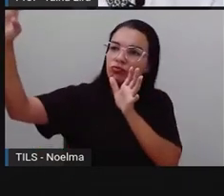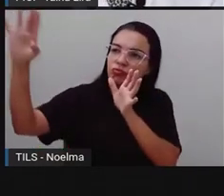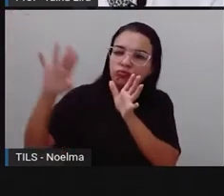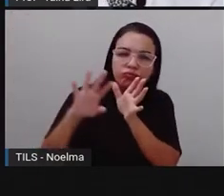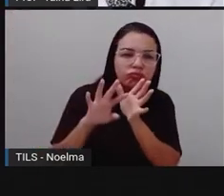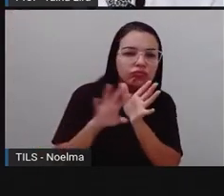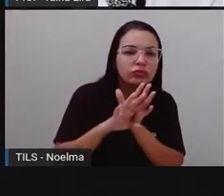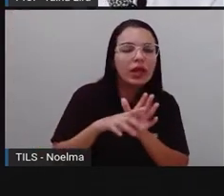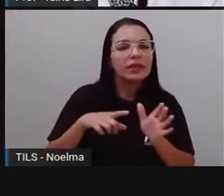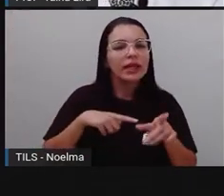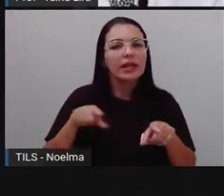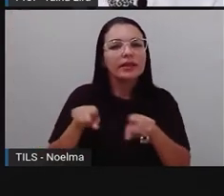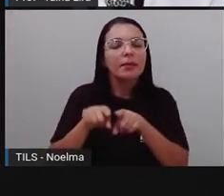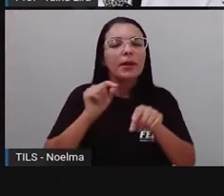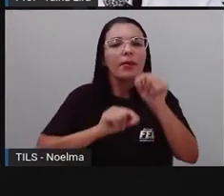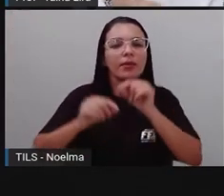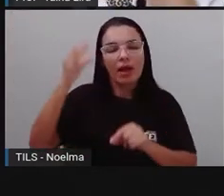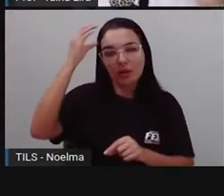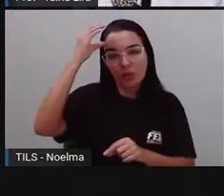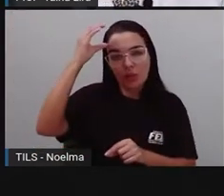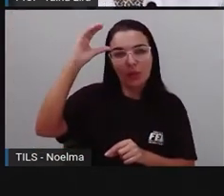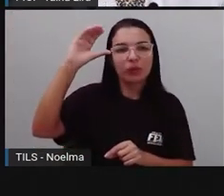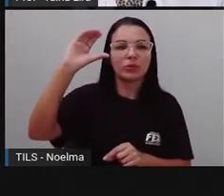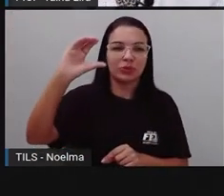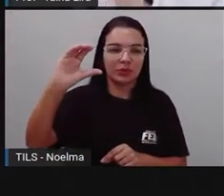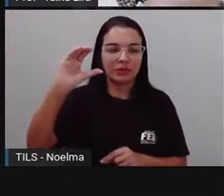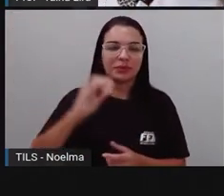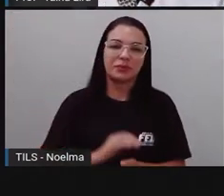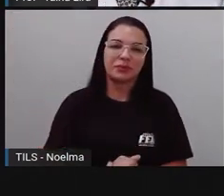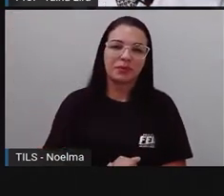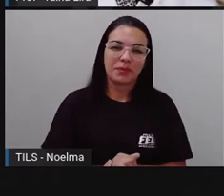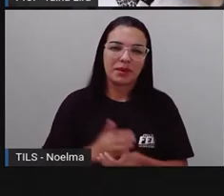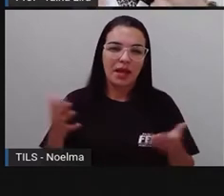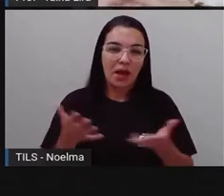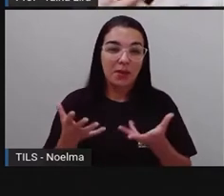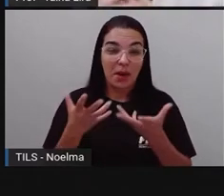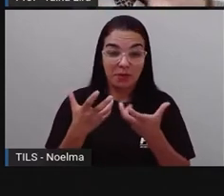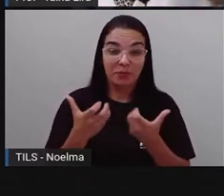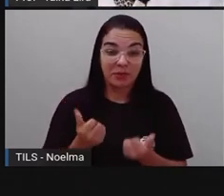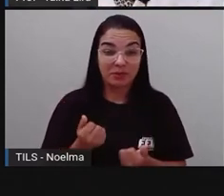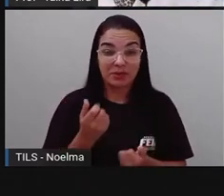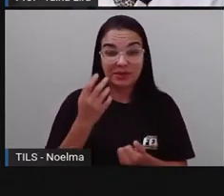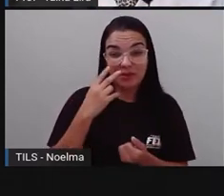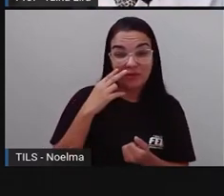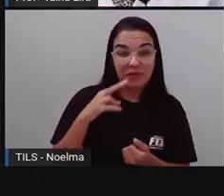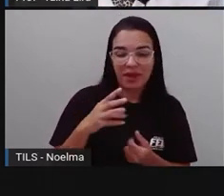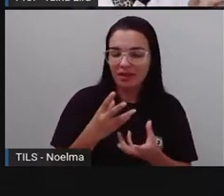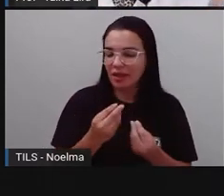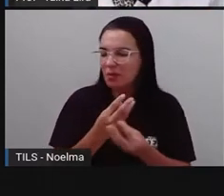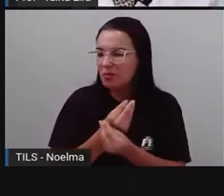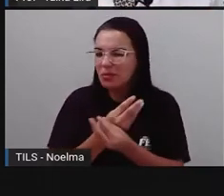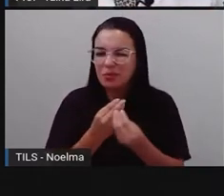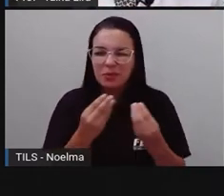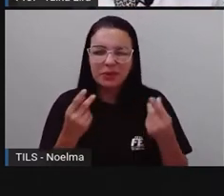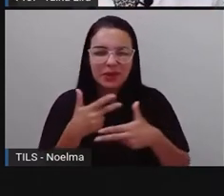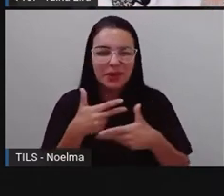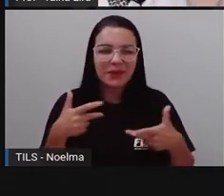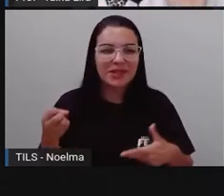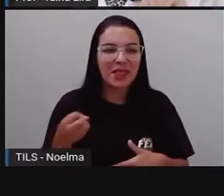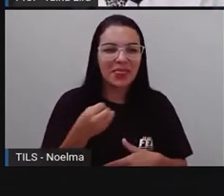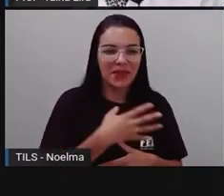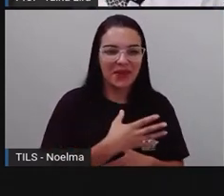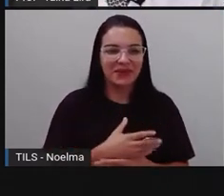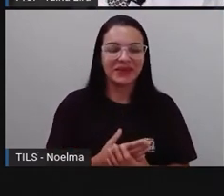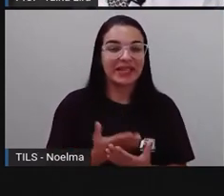referência aí, como herança dos povos orientais. E aí vamos ver, vocês vão descobrir um monte de coisa nova nessa aula de hoje.